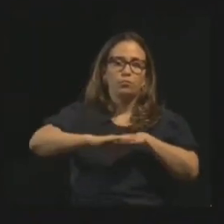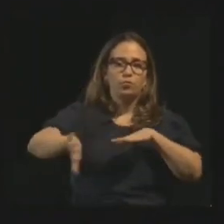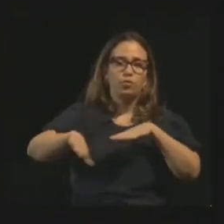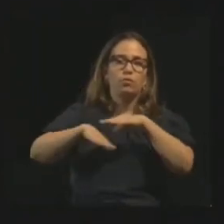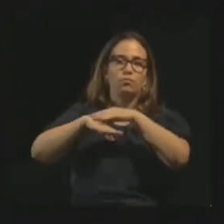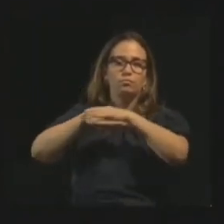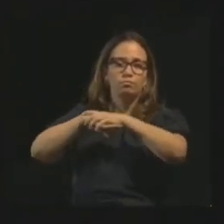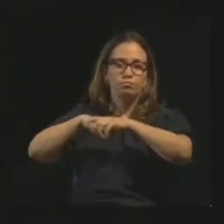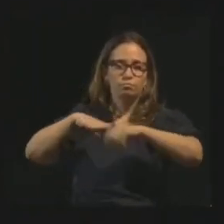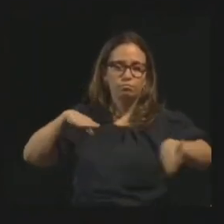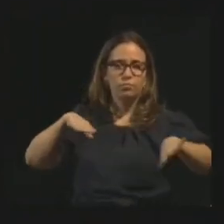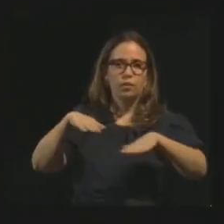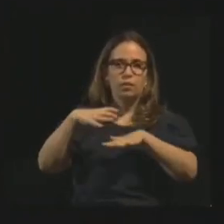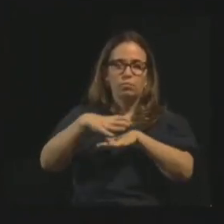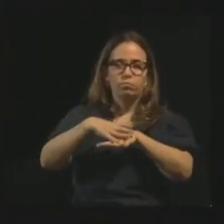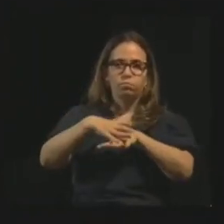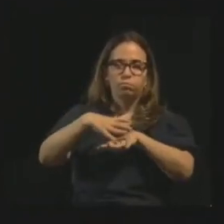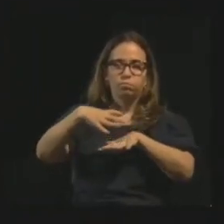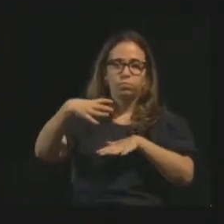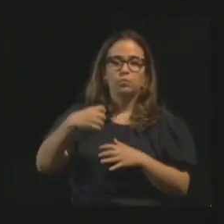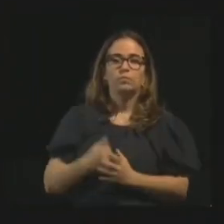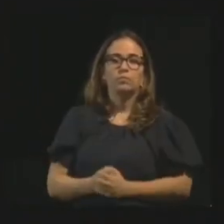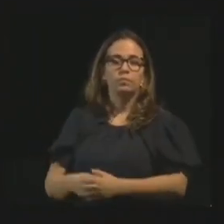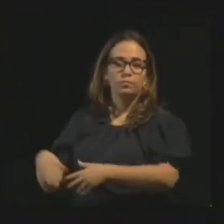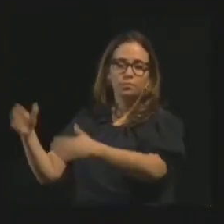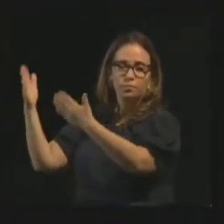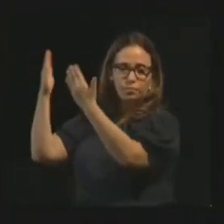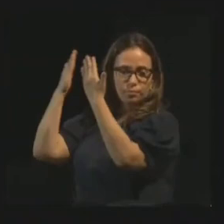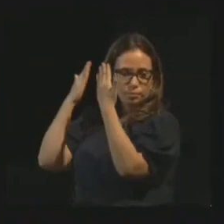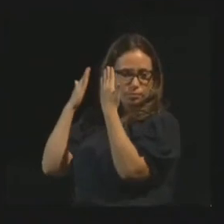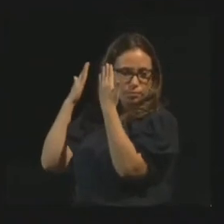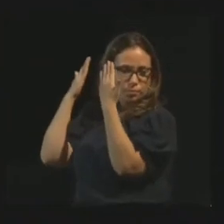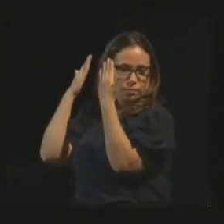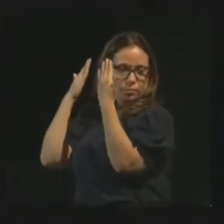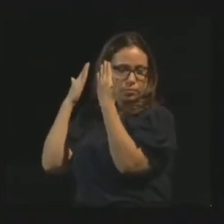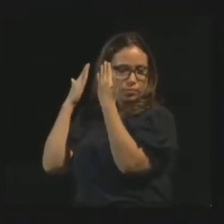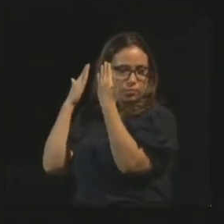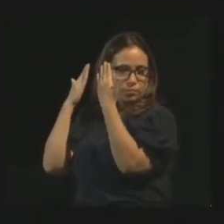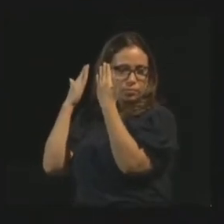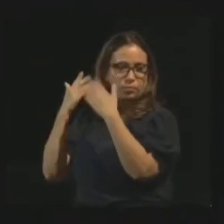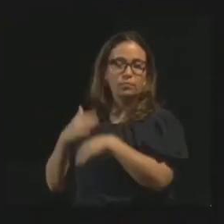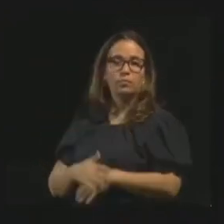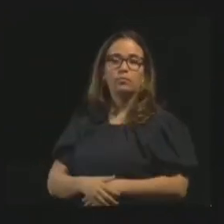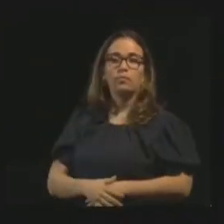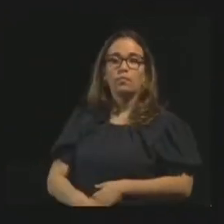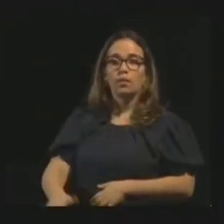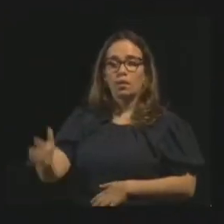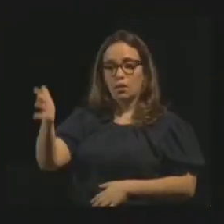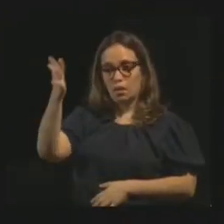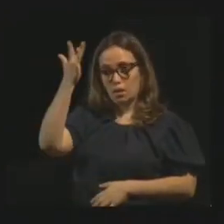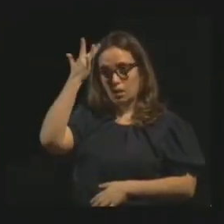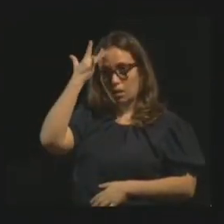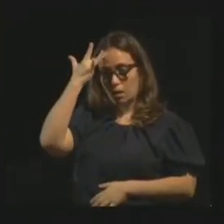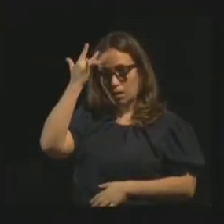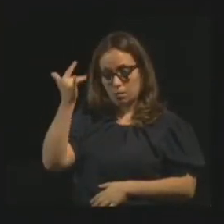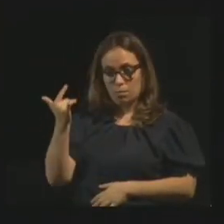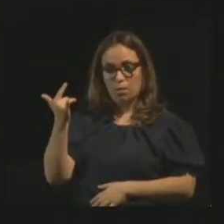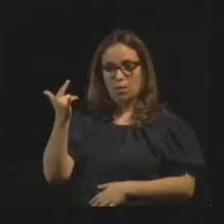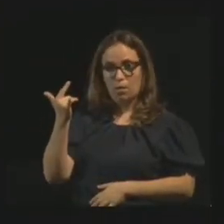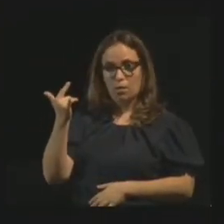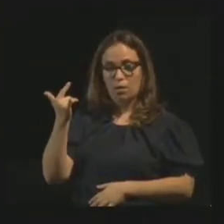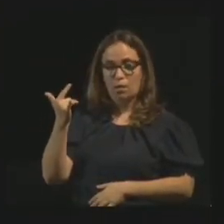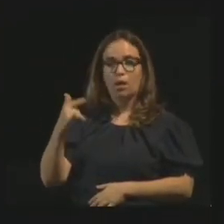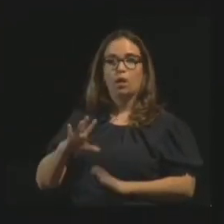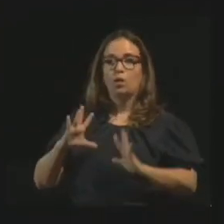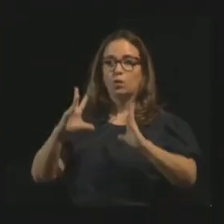porque estava com os pés muito inchados. E aí, foi aplicar os passes. No outro dia de tomar passe, todo mundo estava